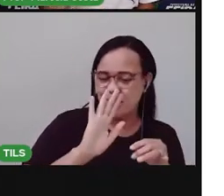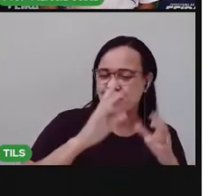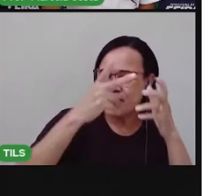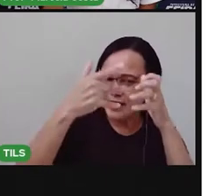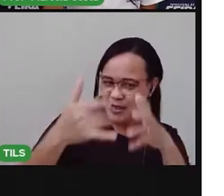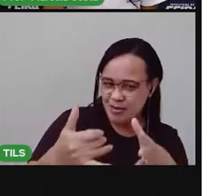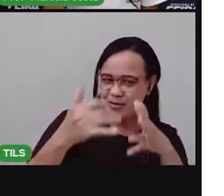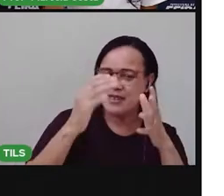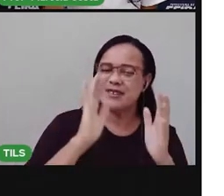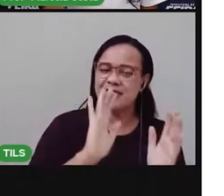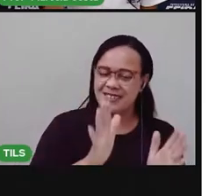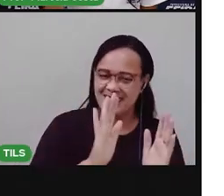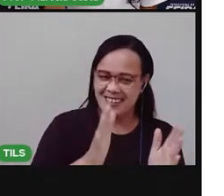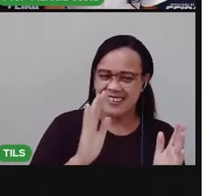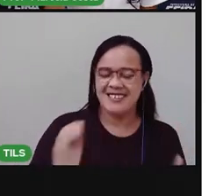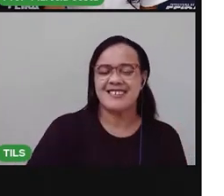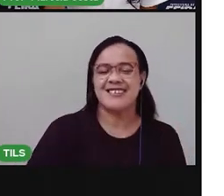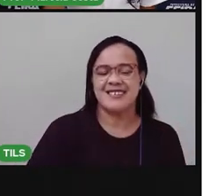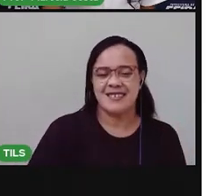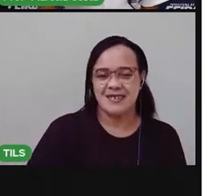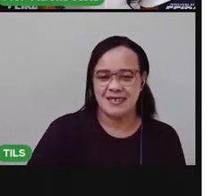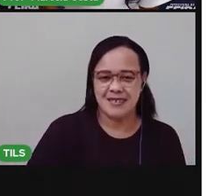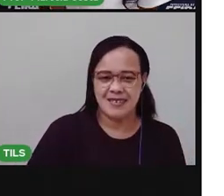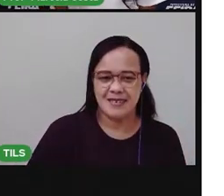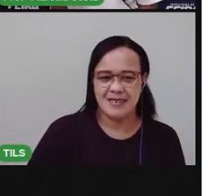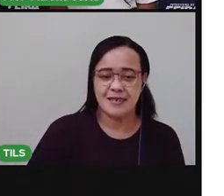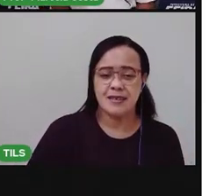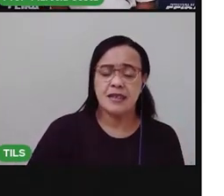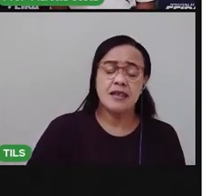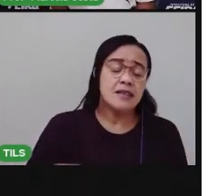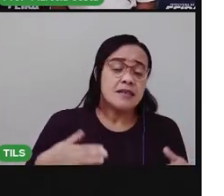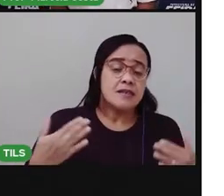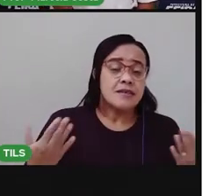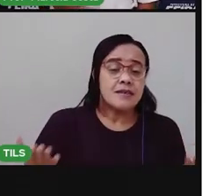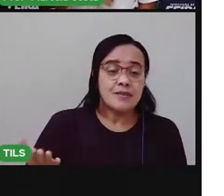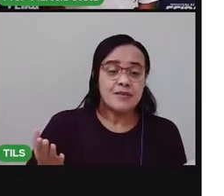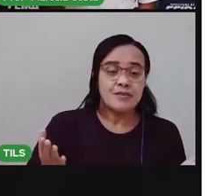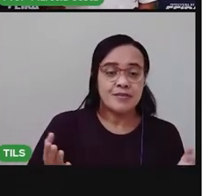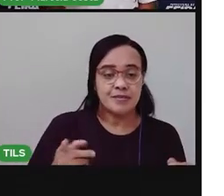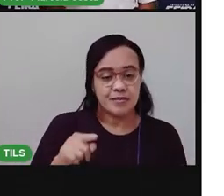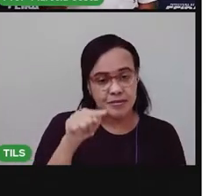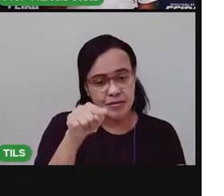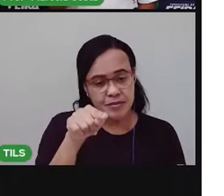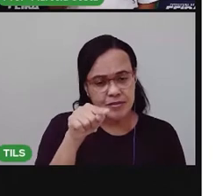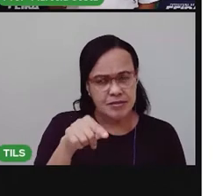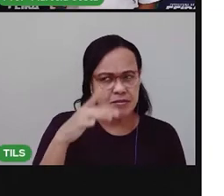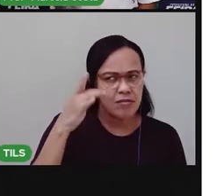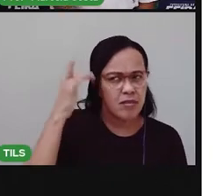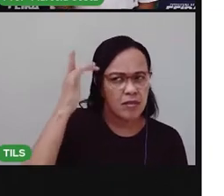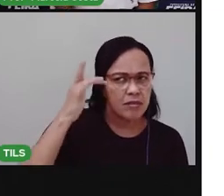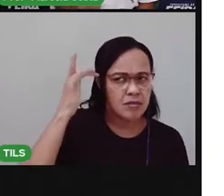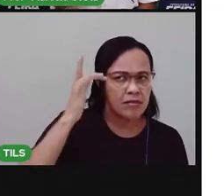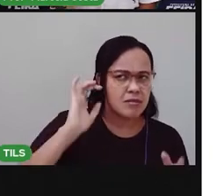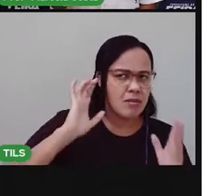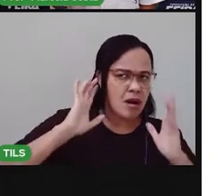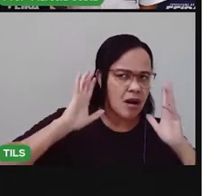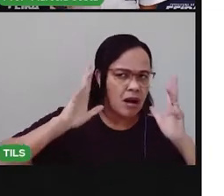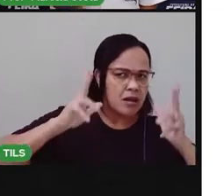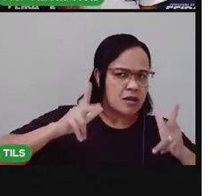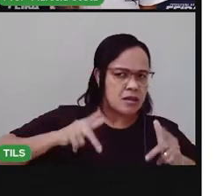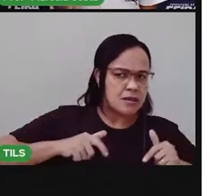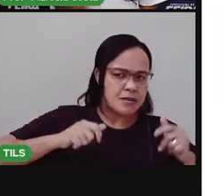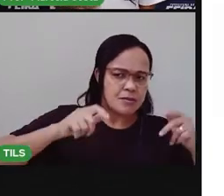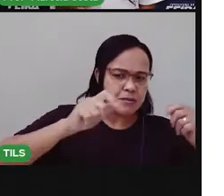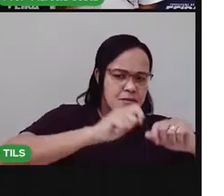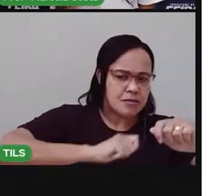então criança como vocês acham que a limpeza pode